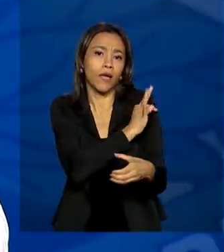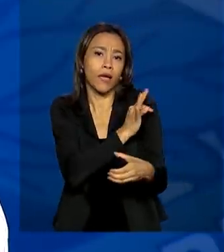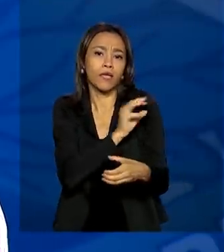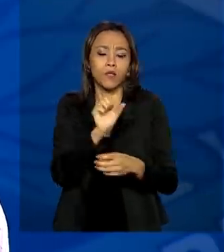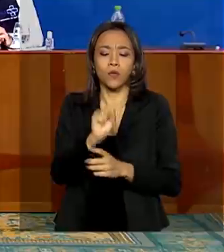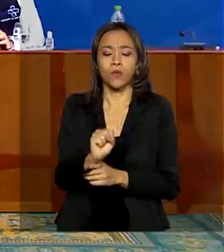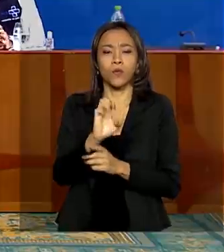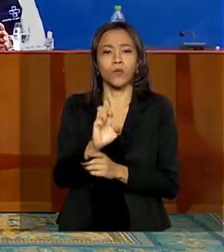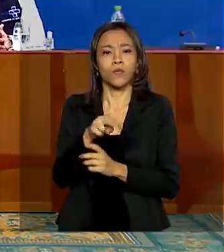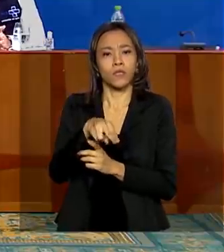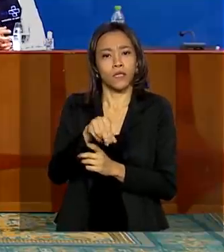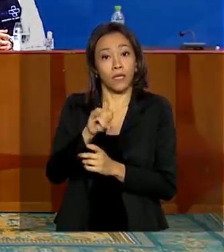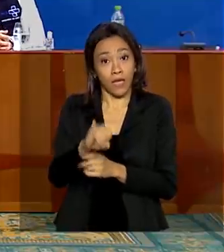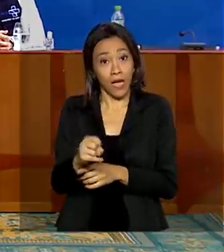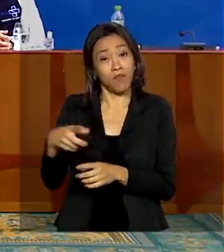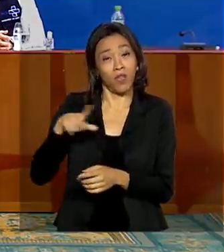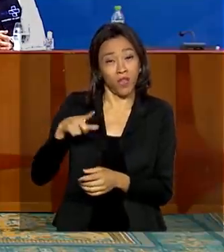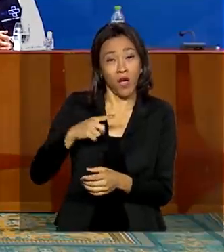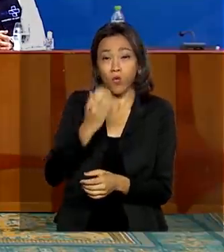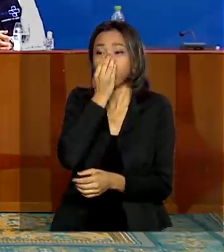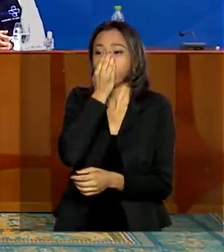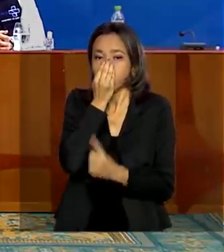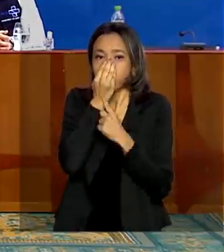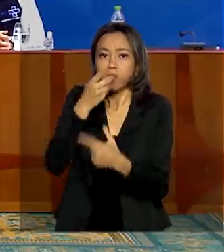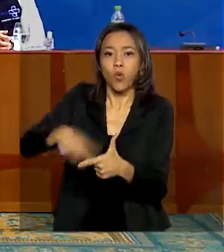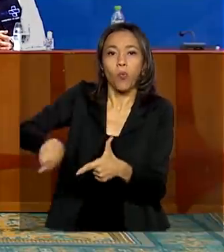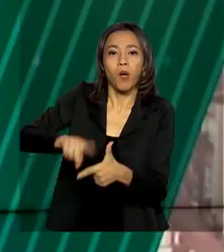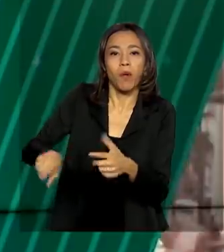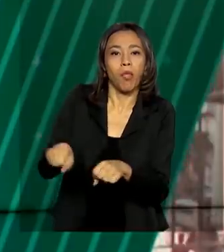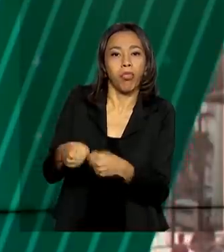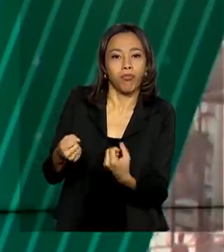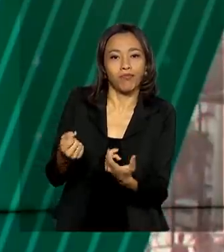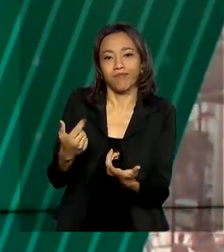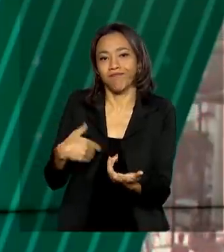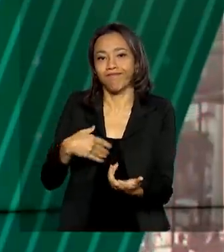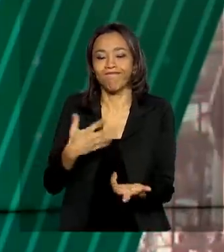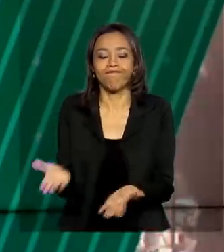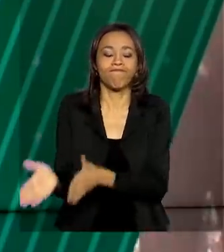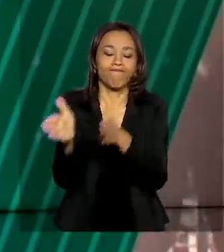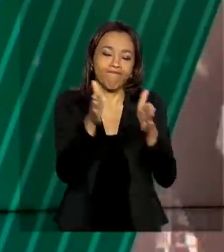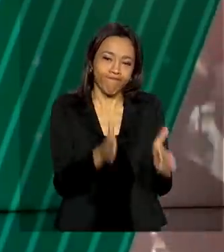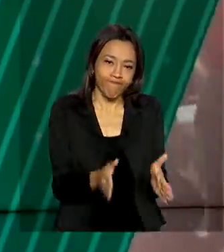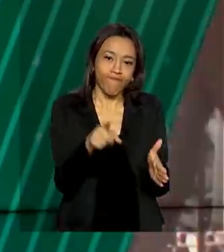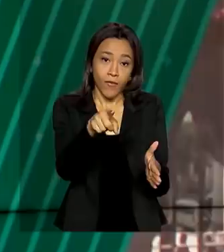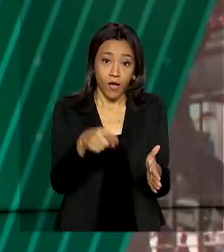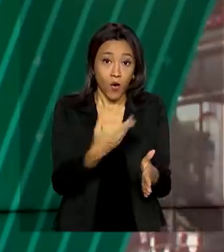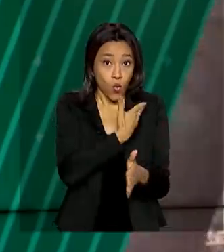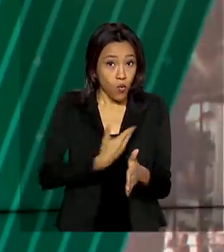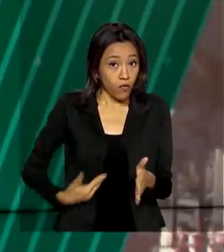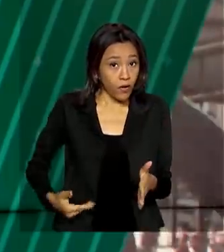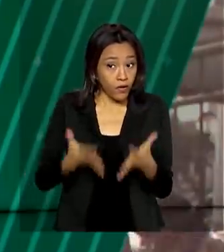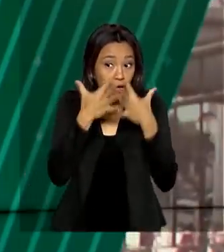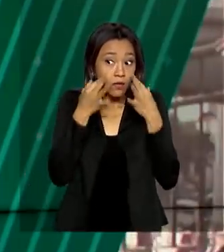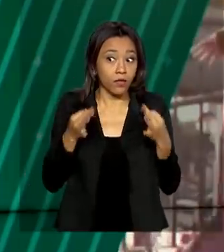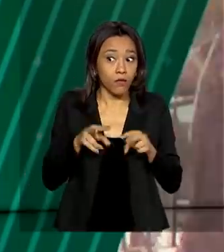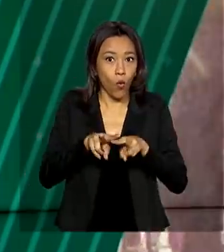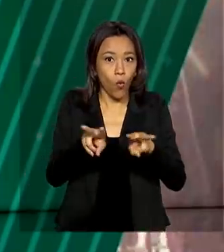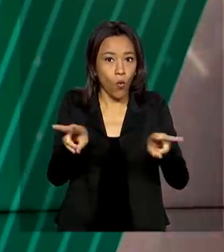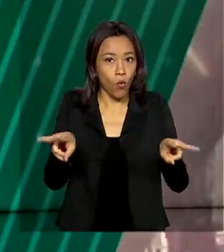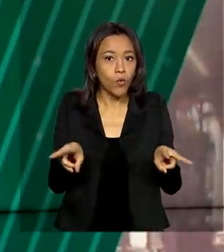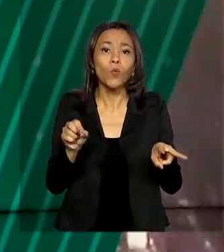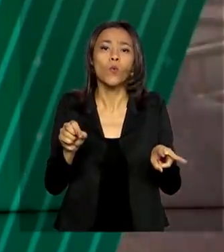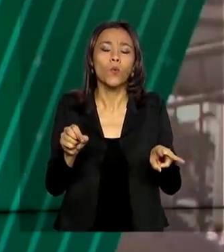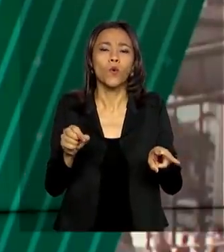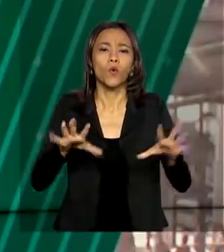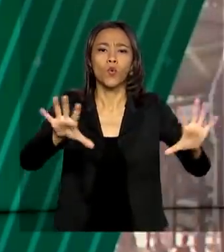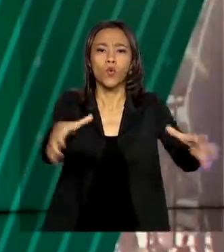respiradores que não estão funcionando nos hospitais. E o governo também está de olho na saúde da população indígena.